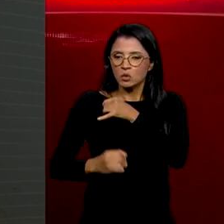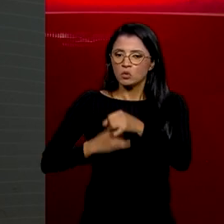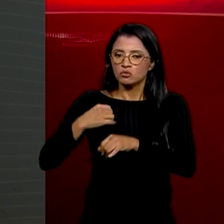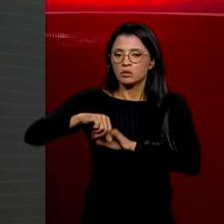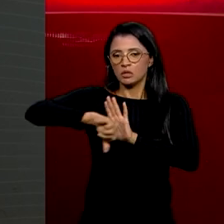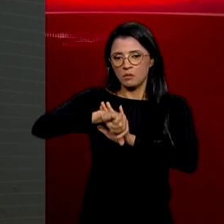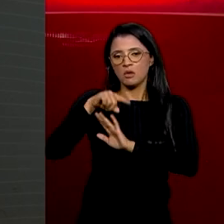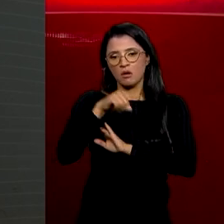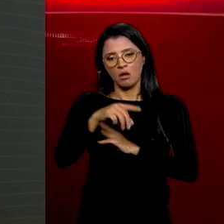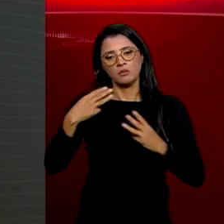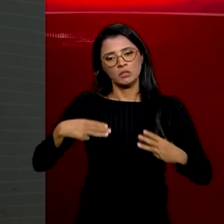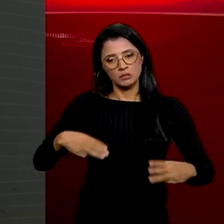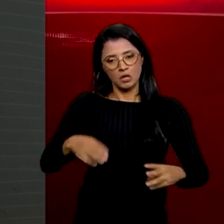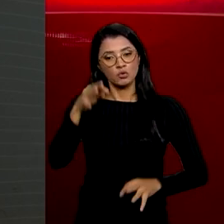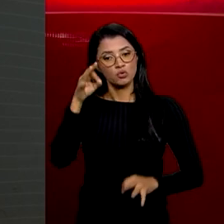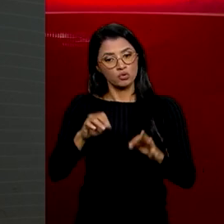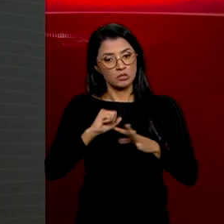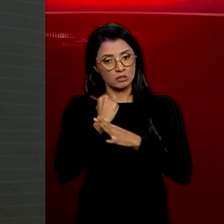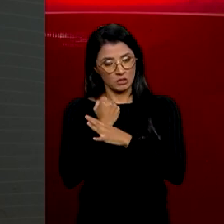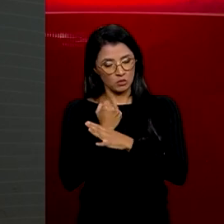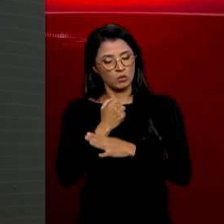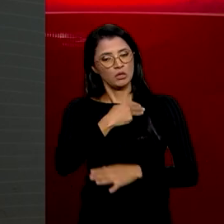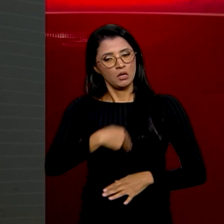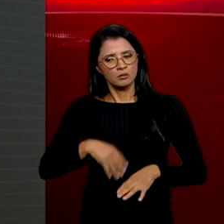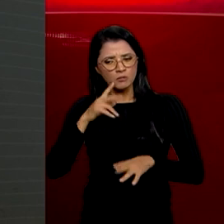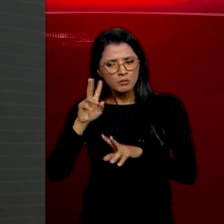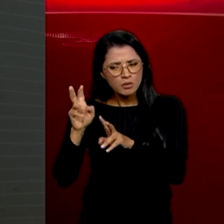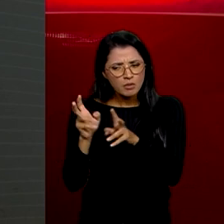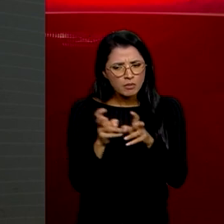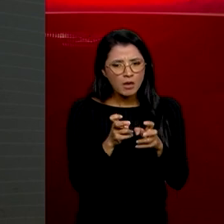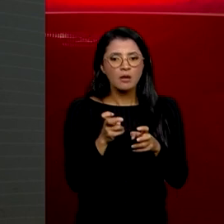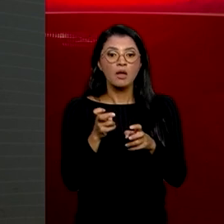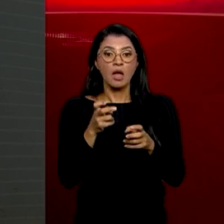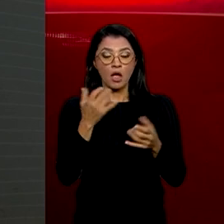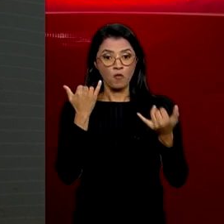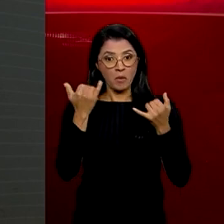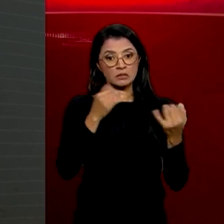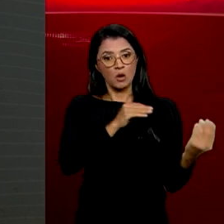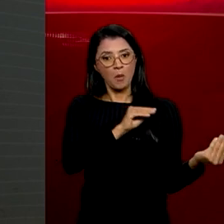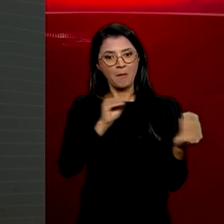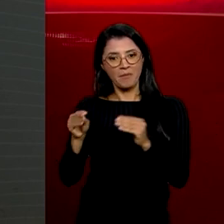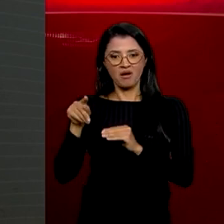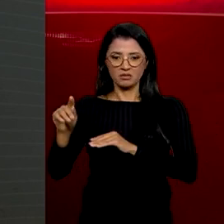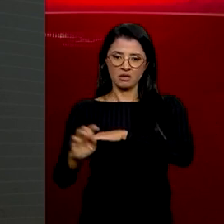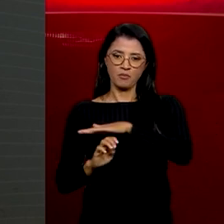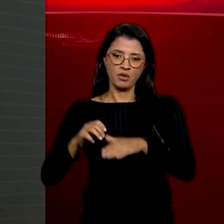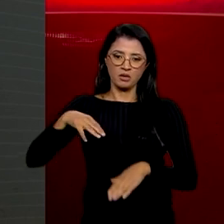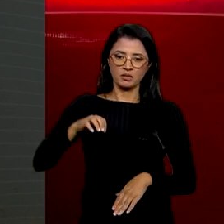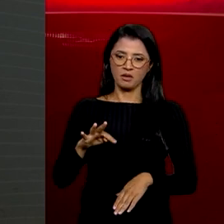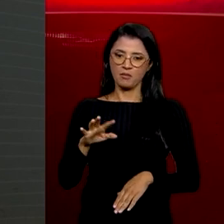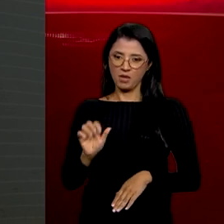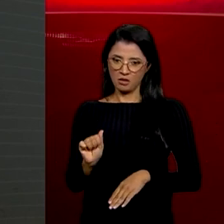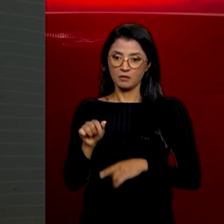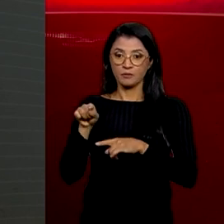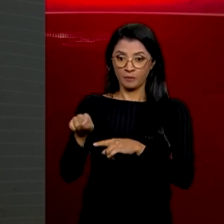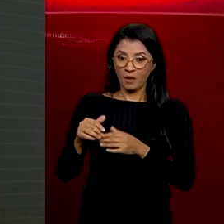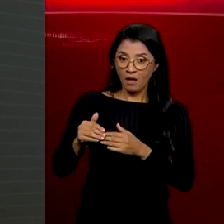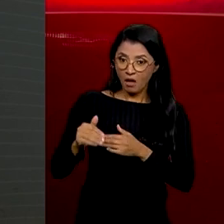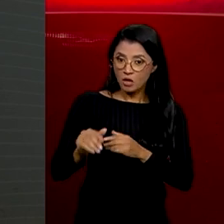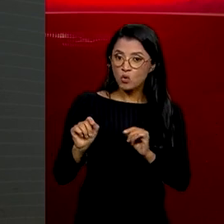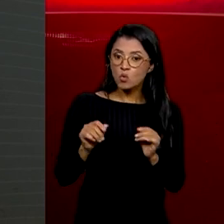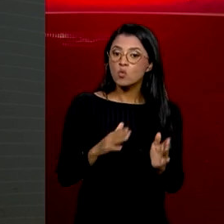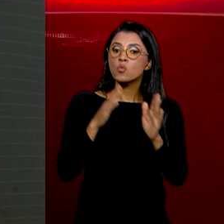Ministério da Justiça e Segurança Pública, que verifica e repassa os dados à empresa Meta. A partir daí,